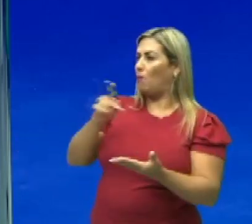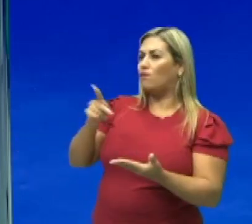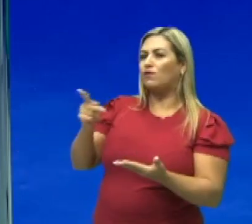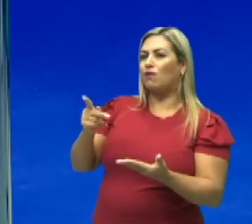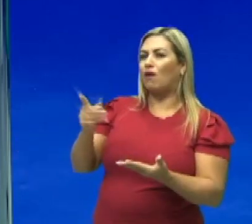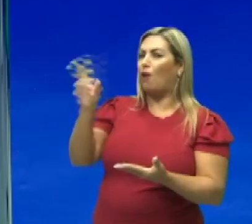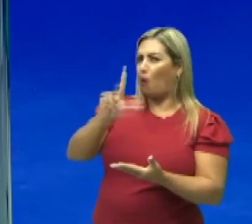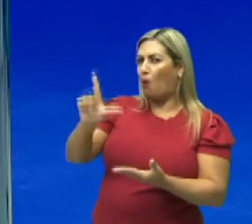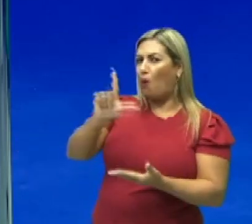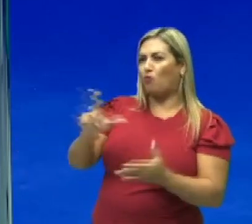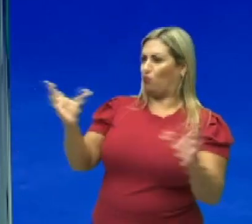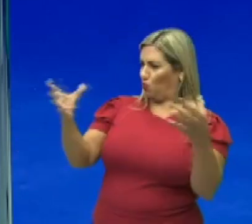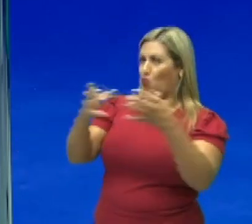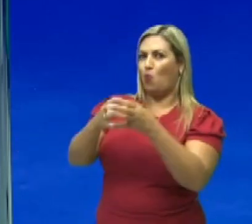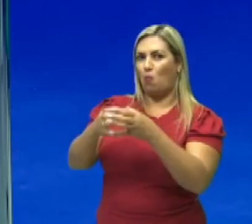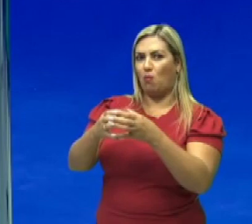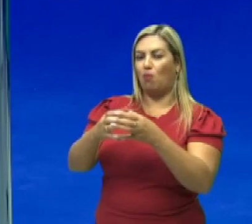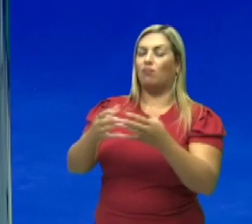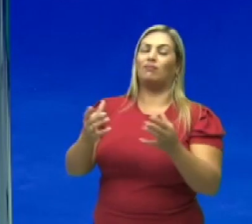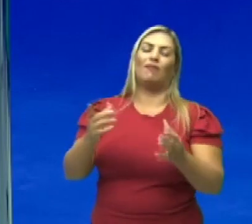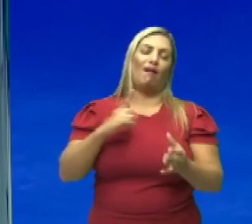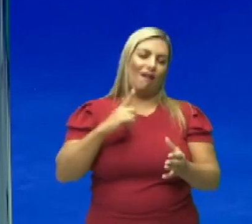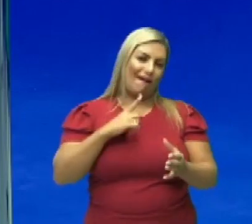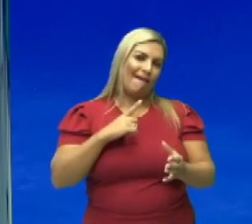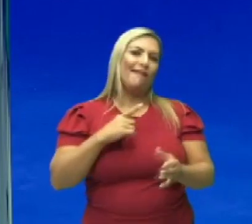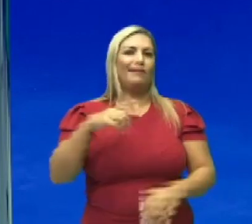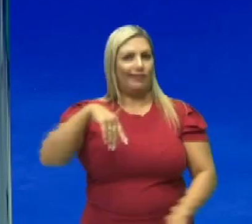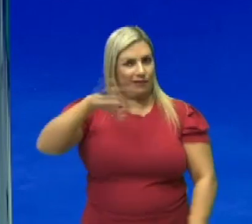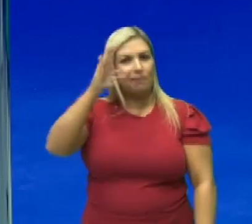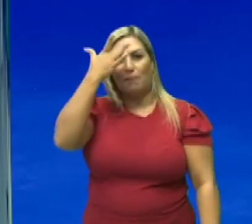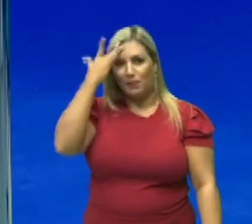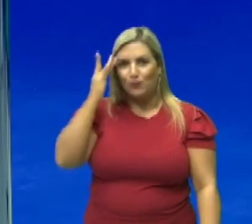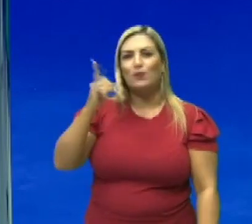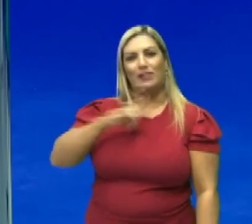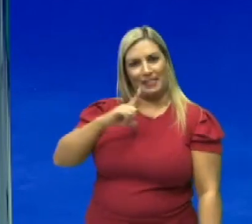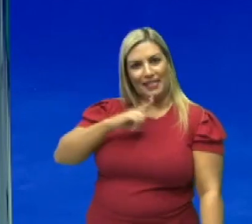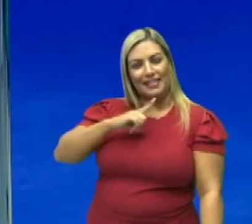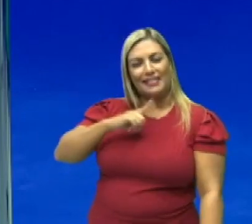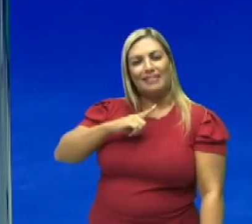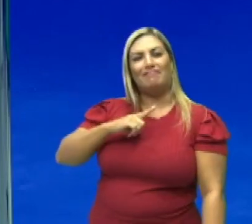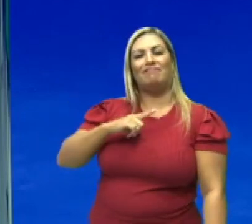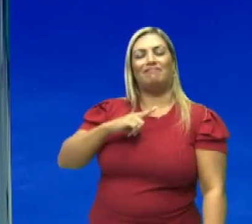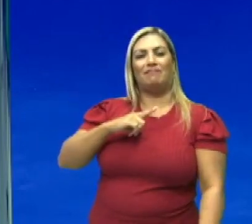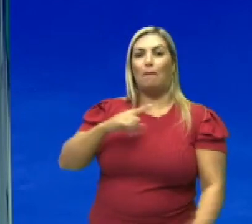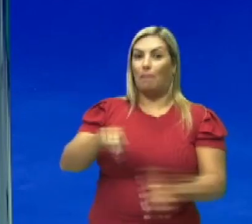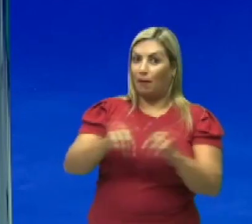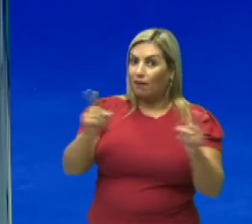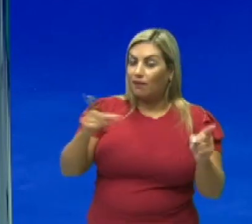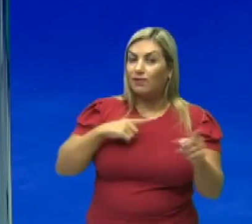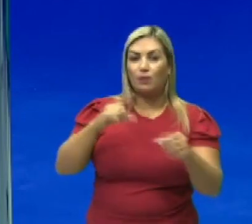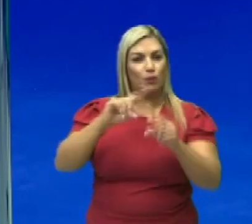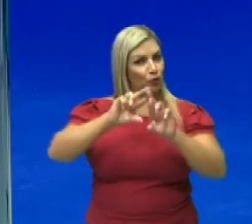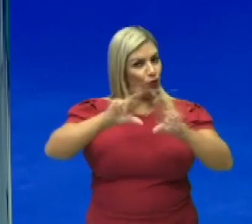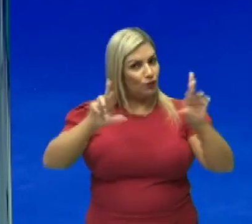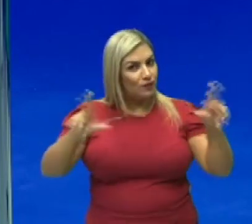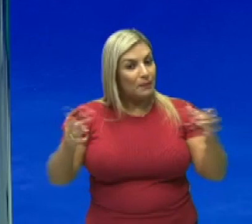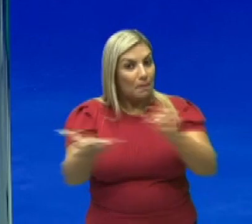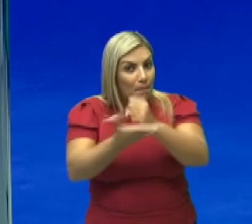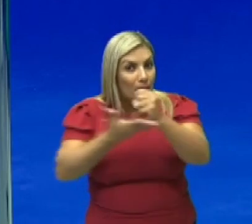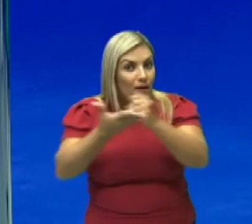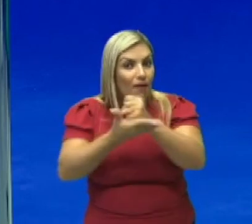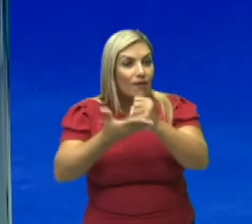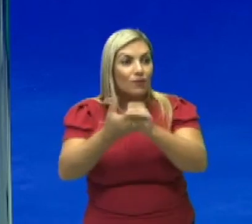óbvio, é coletivo. É porque tem mais gente. Mas existe uma diferencinha básica que vocês